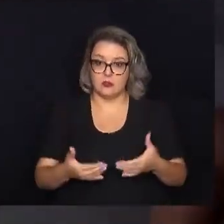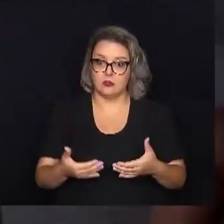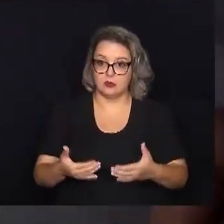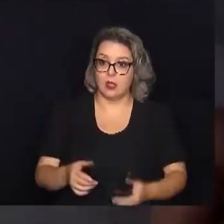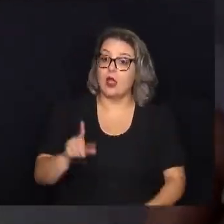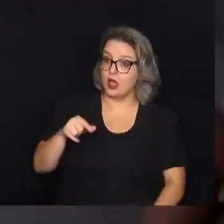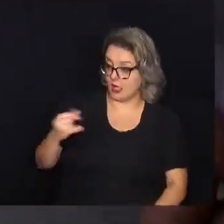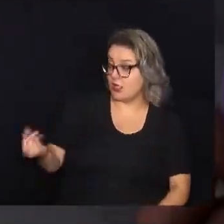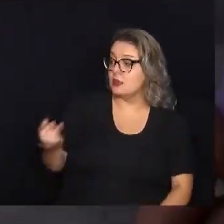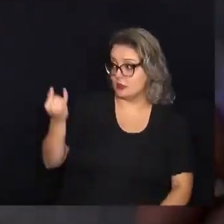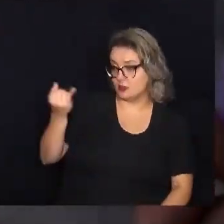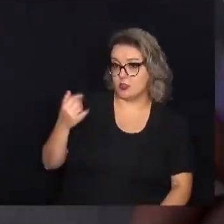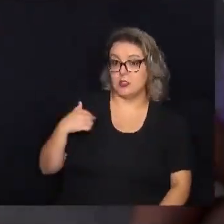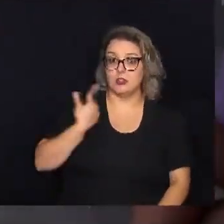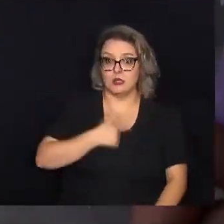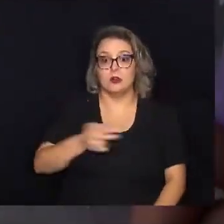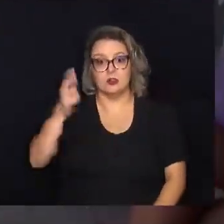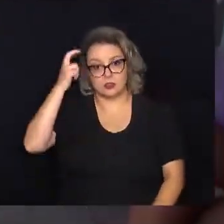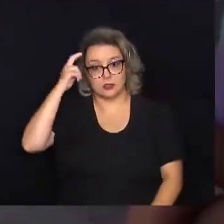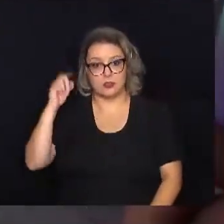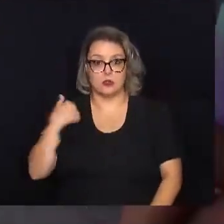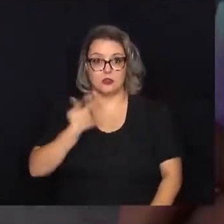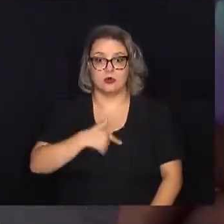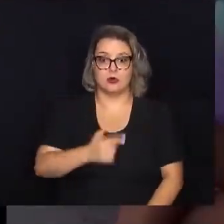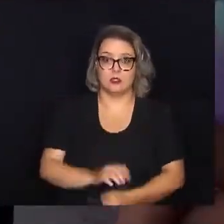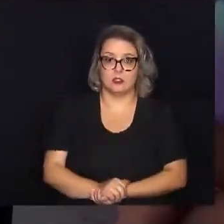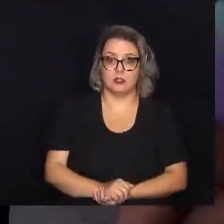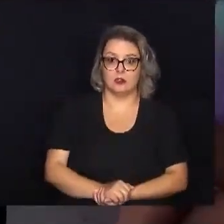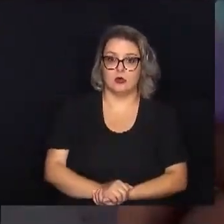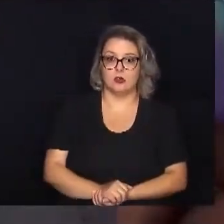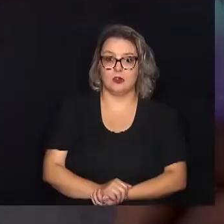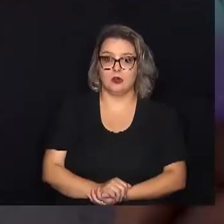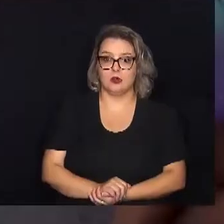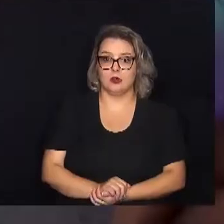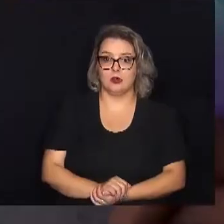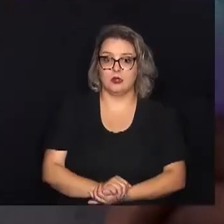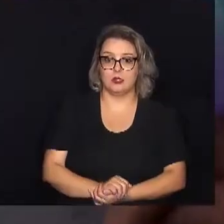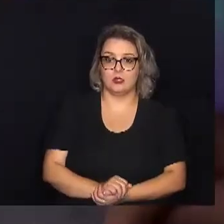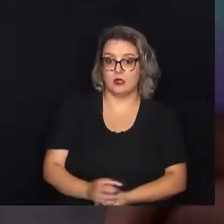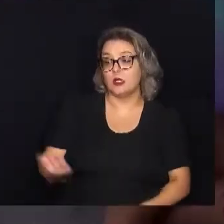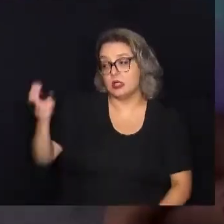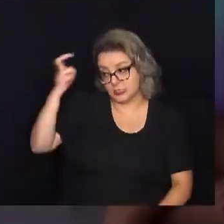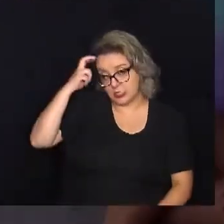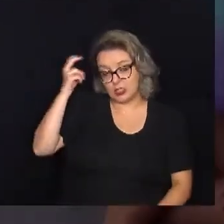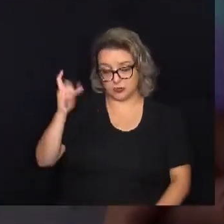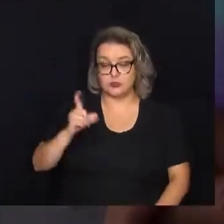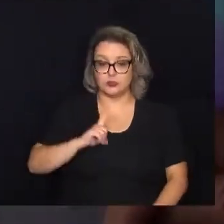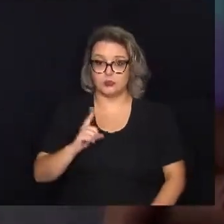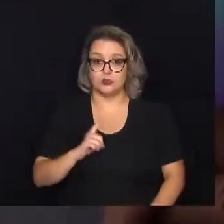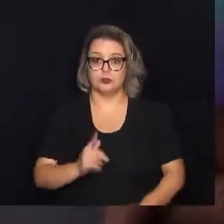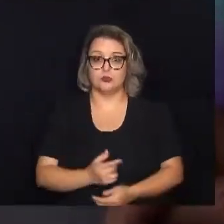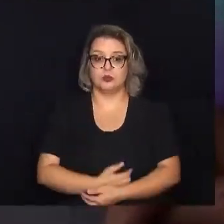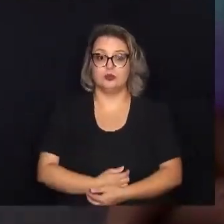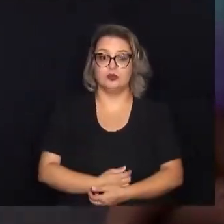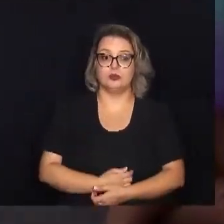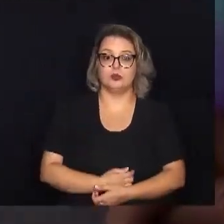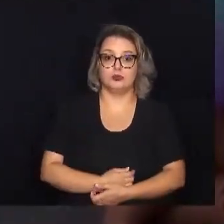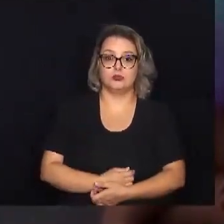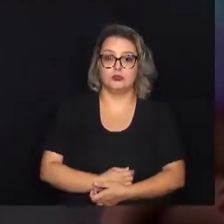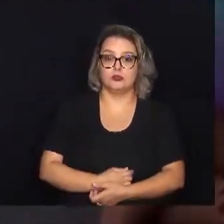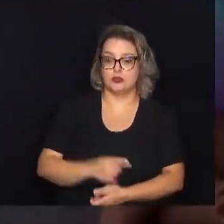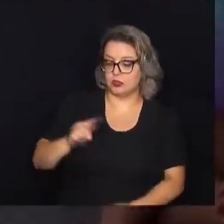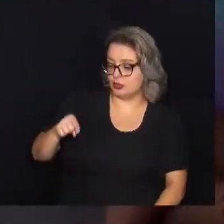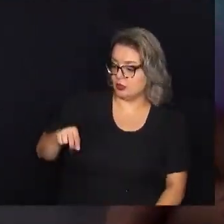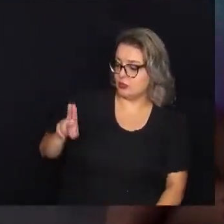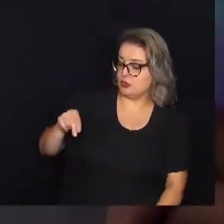sabendo da cultura da gente também, né? E da cultura que teve do zumbi e